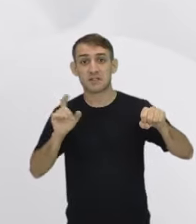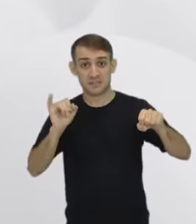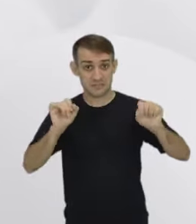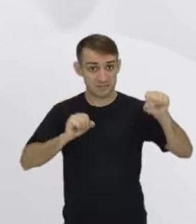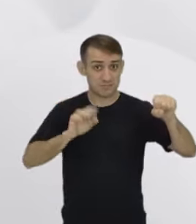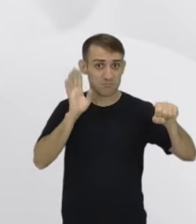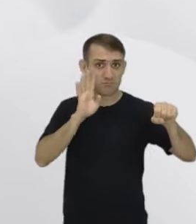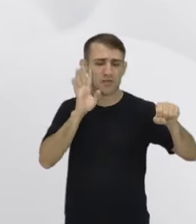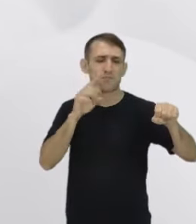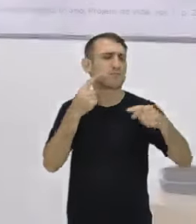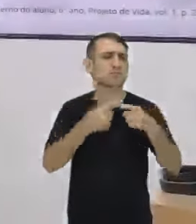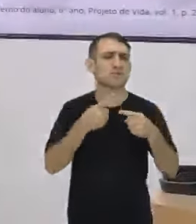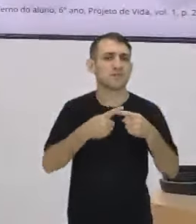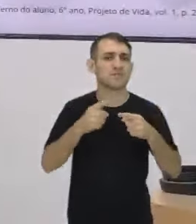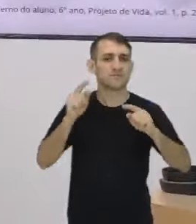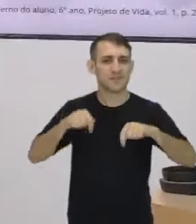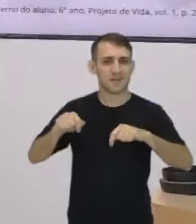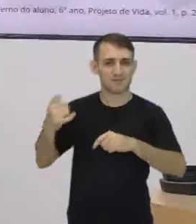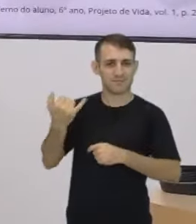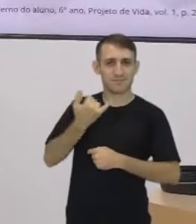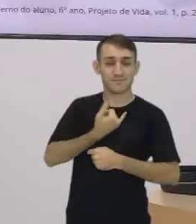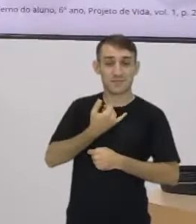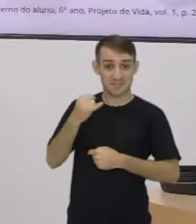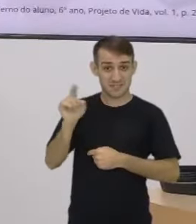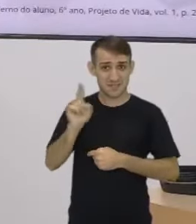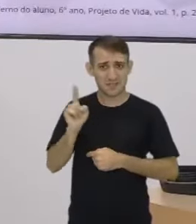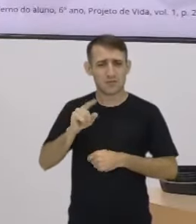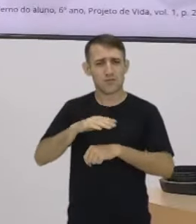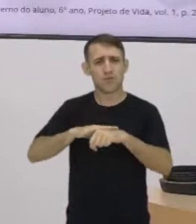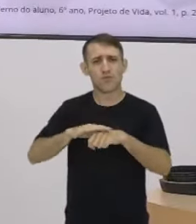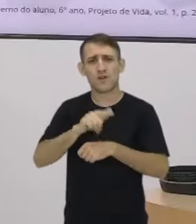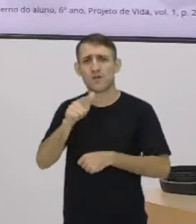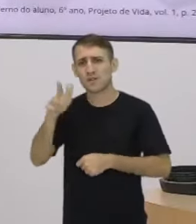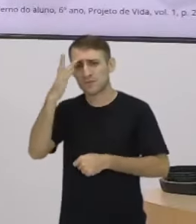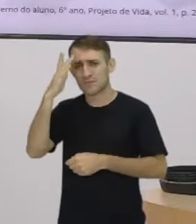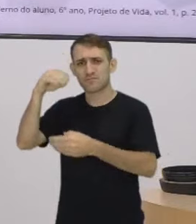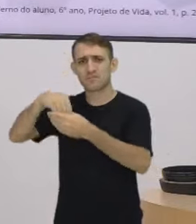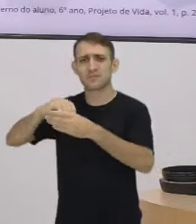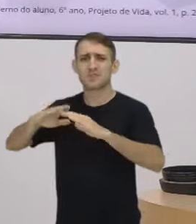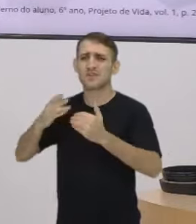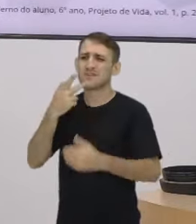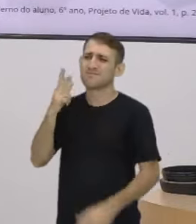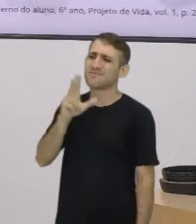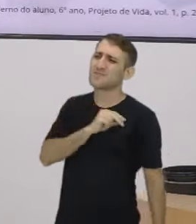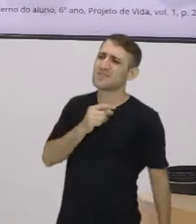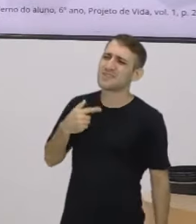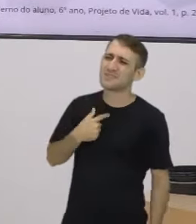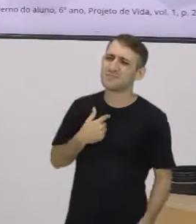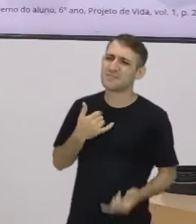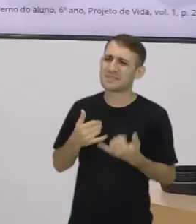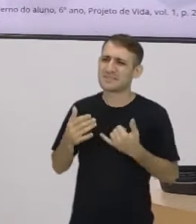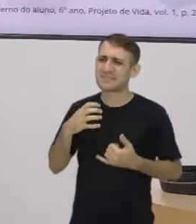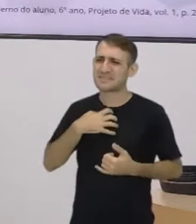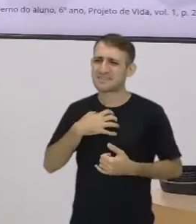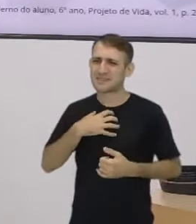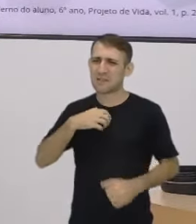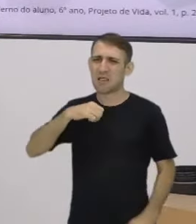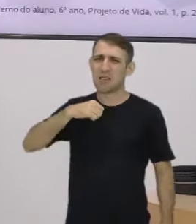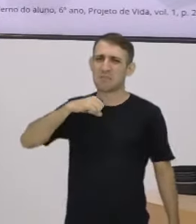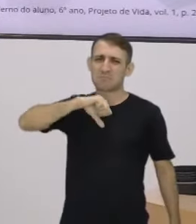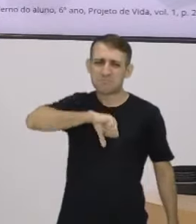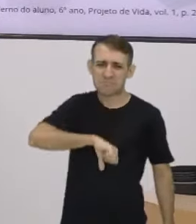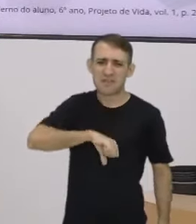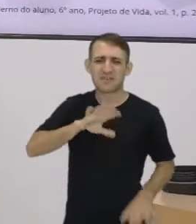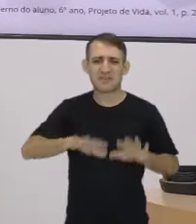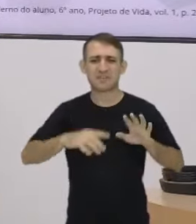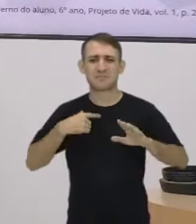legal, bacana. Por quê? Compartilhe. Se não, conversa com alguém na escola e fala Nossa, eu tô um pouco desmotivado, não tô me sentindo bem. Às